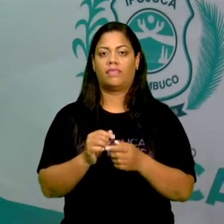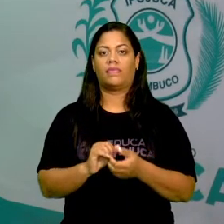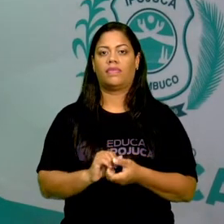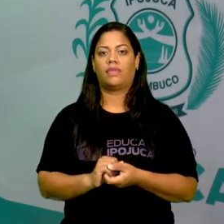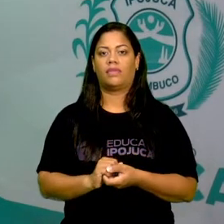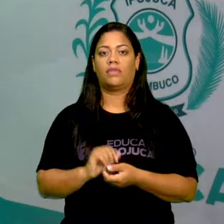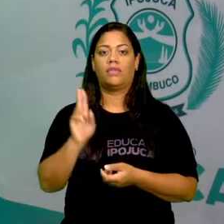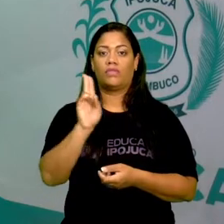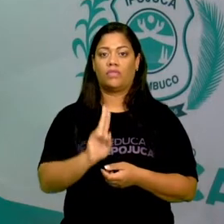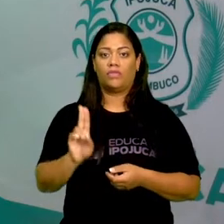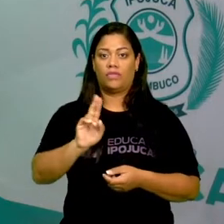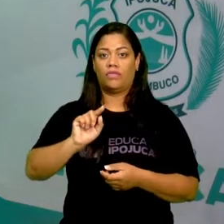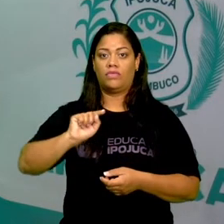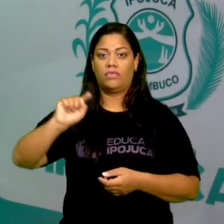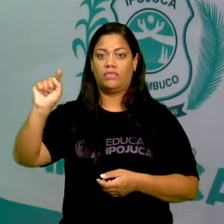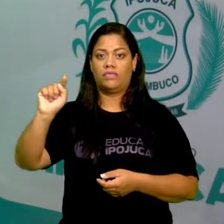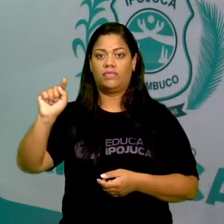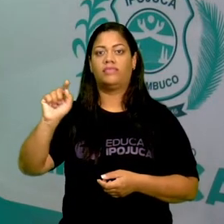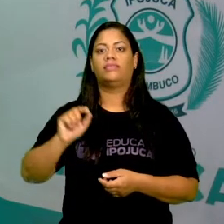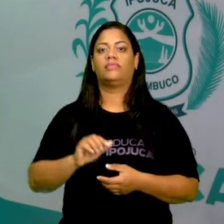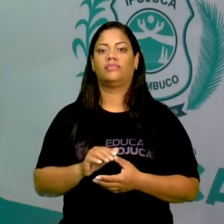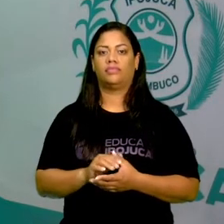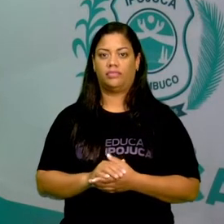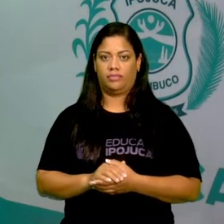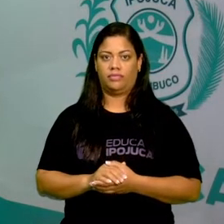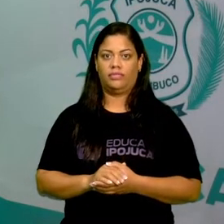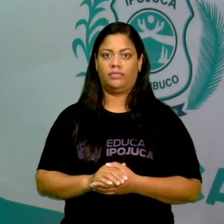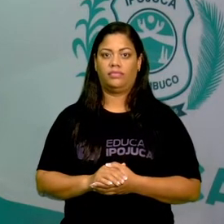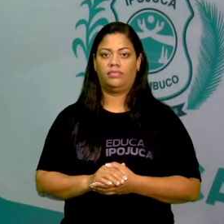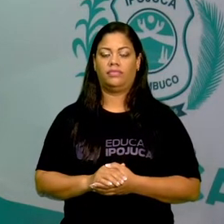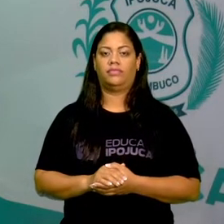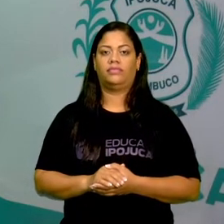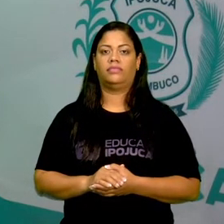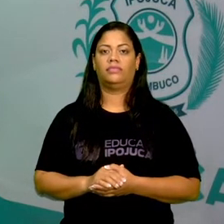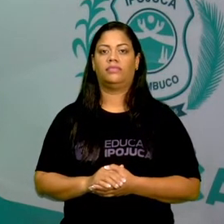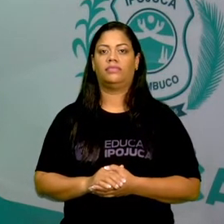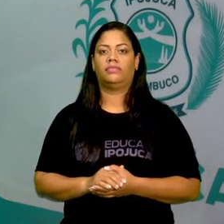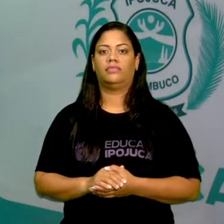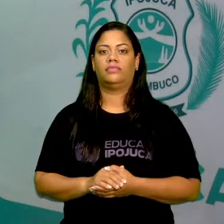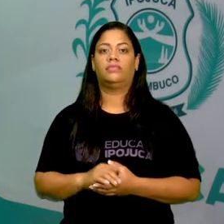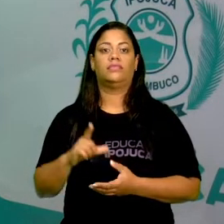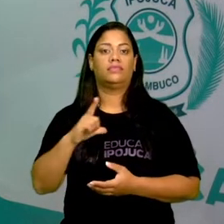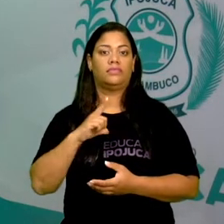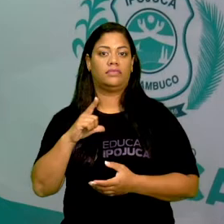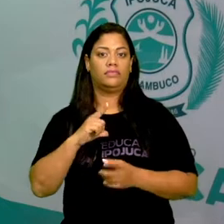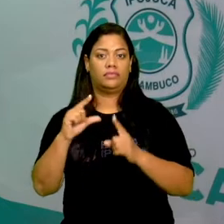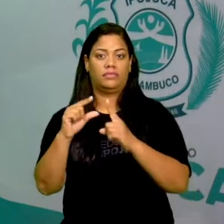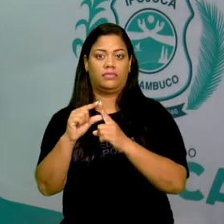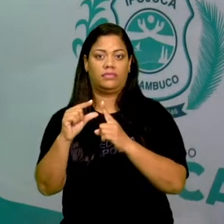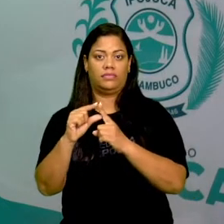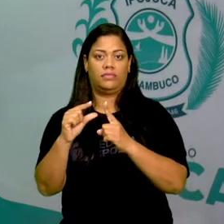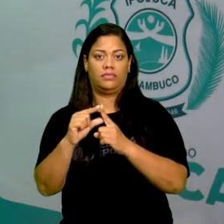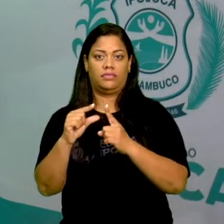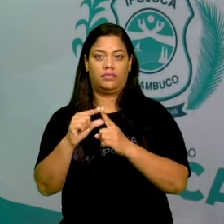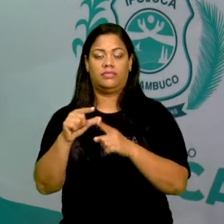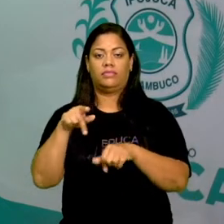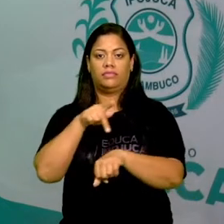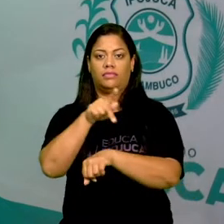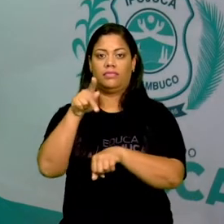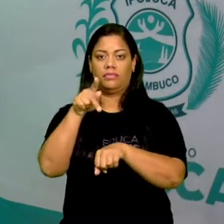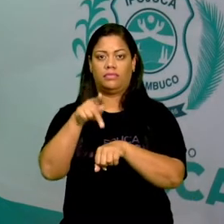da acentuação gráfica, por conta do acento agudo existente na palavra